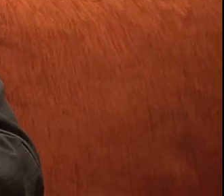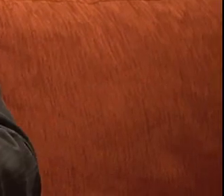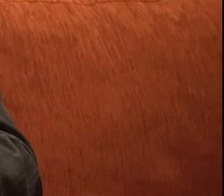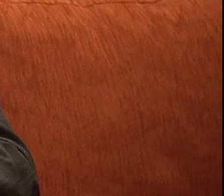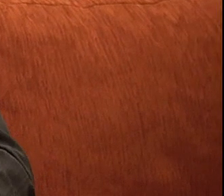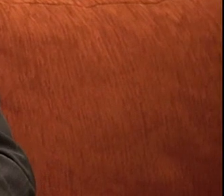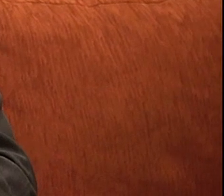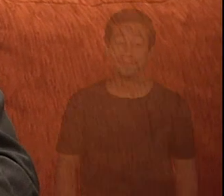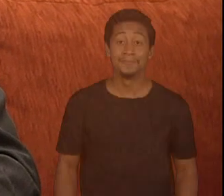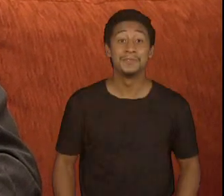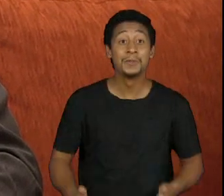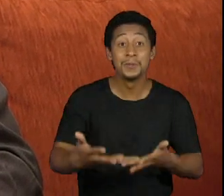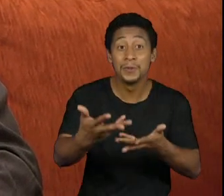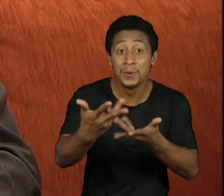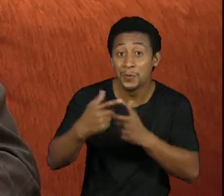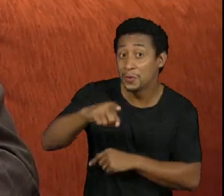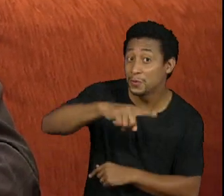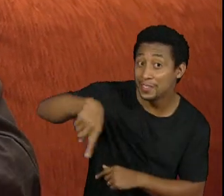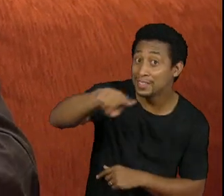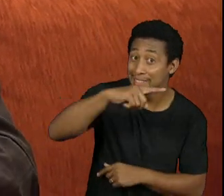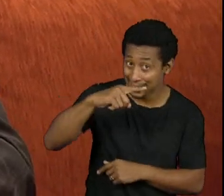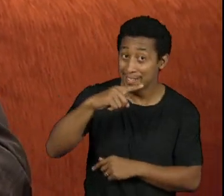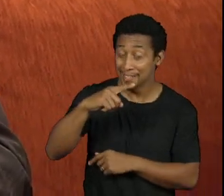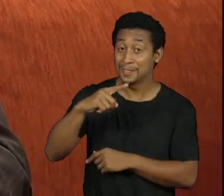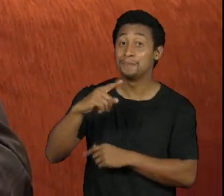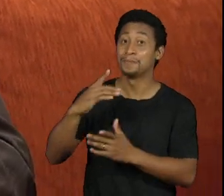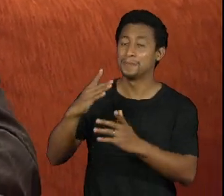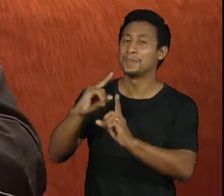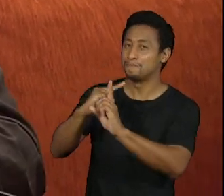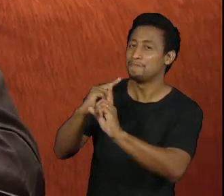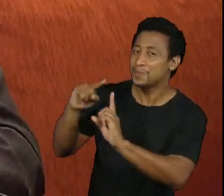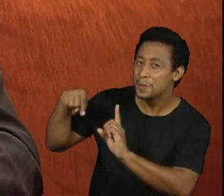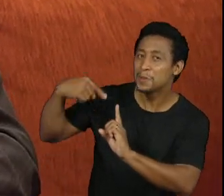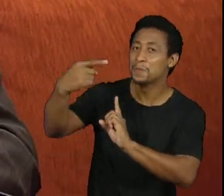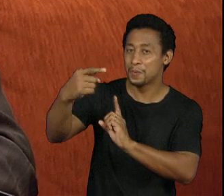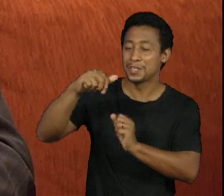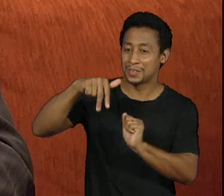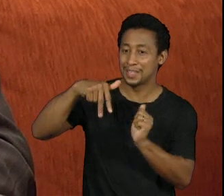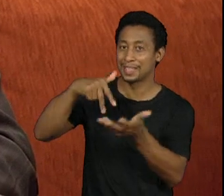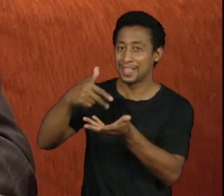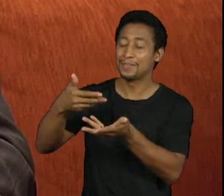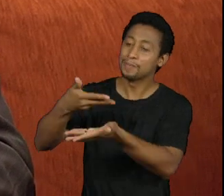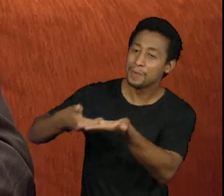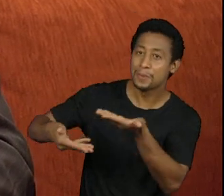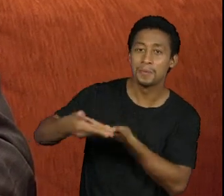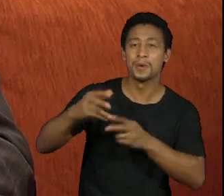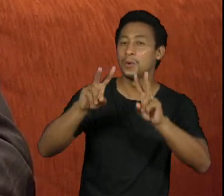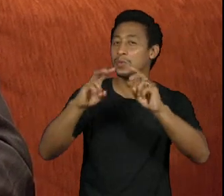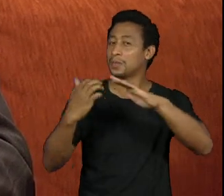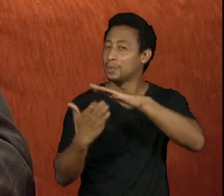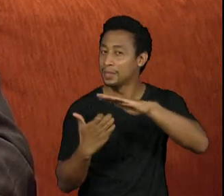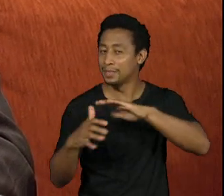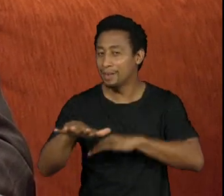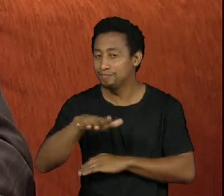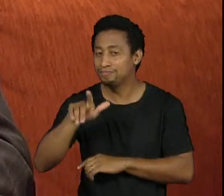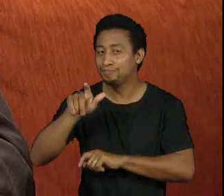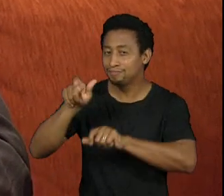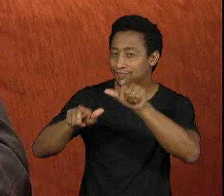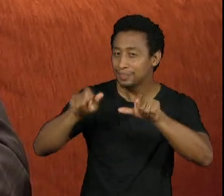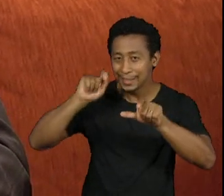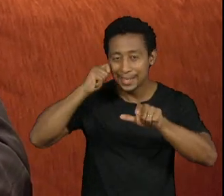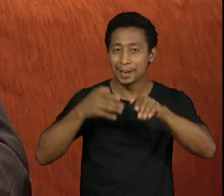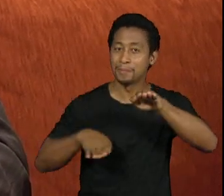Convido você para estarmos juntos no próximo episódio de mais uma iniciativa empresarial pela igualdade racial